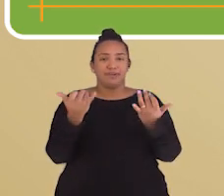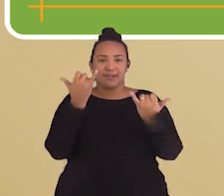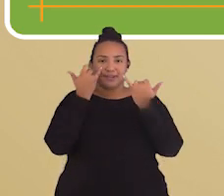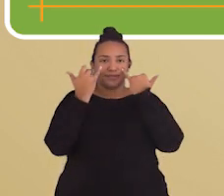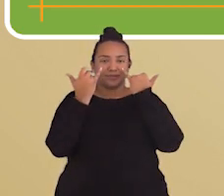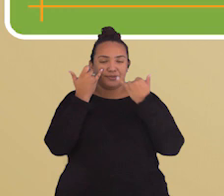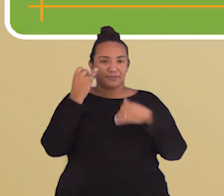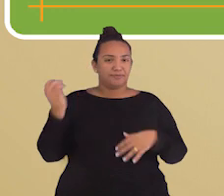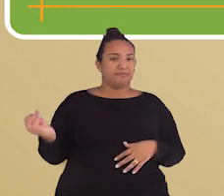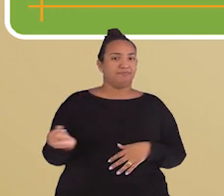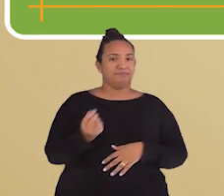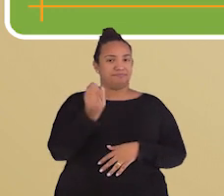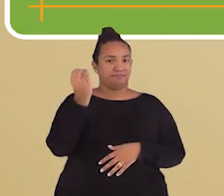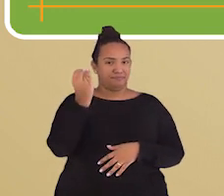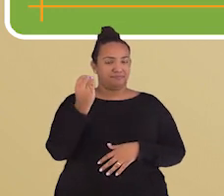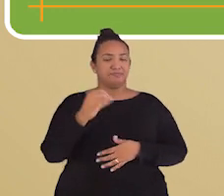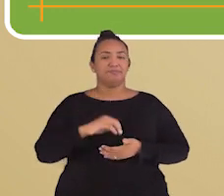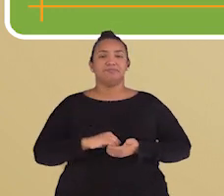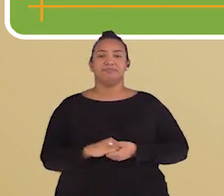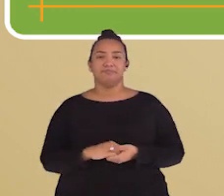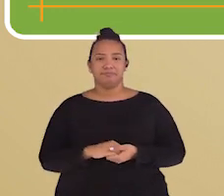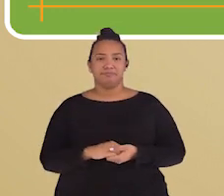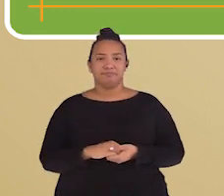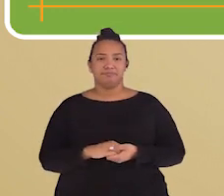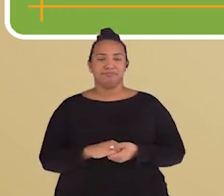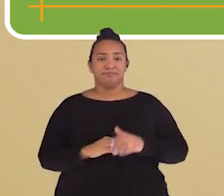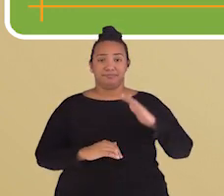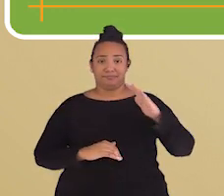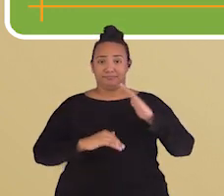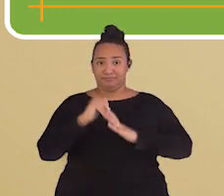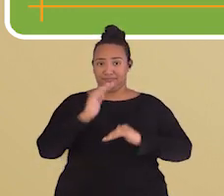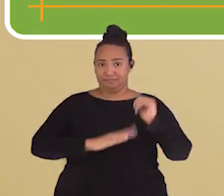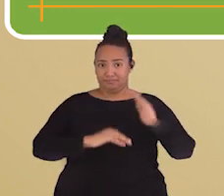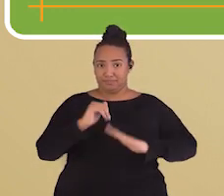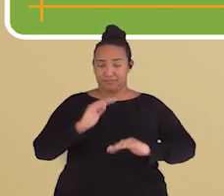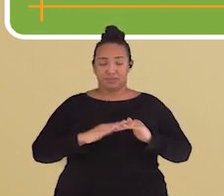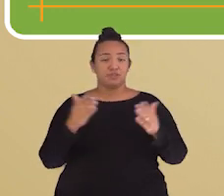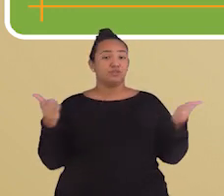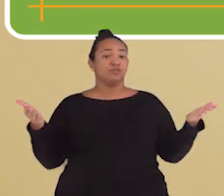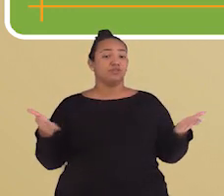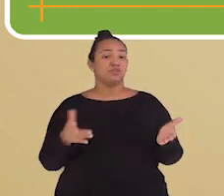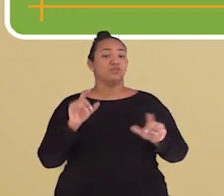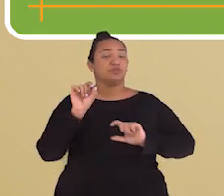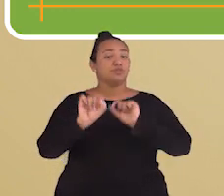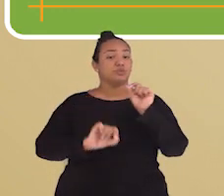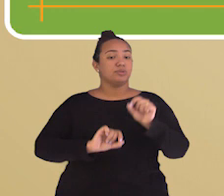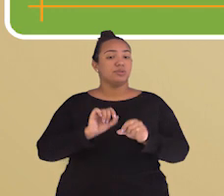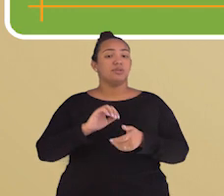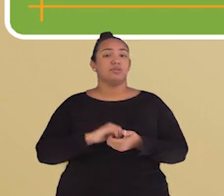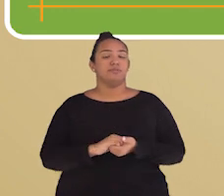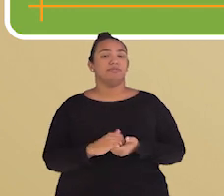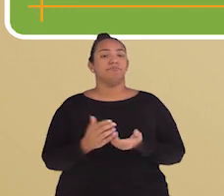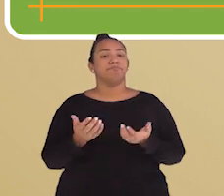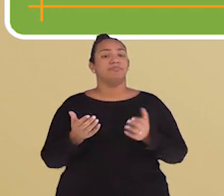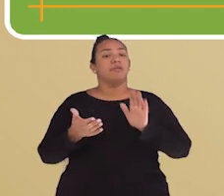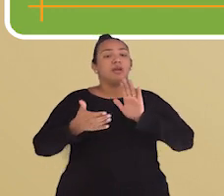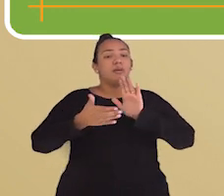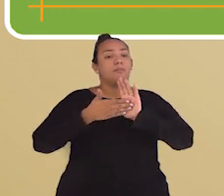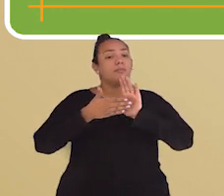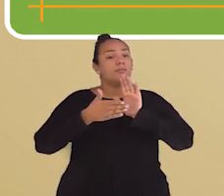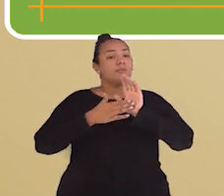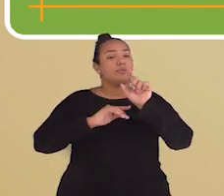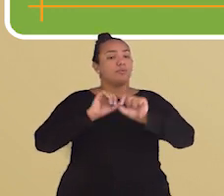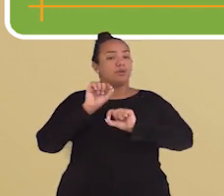temos algumas informações que são bem interessantes. A habilidade trabalhada na aula de hoje busca propor,